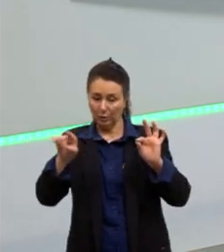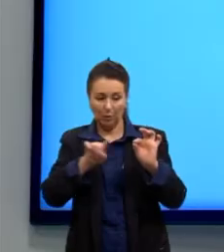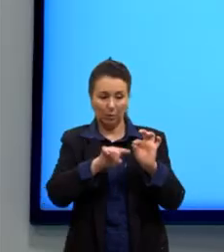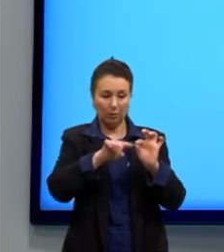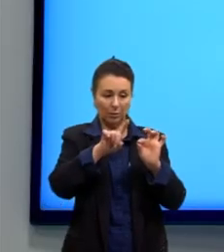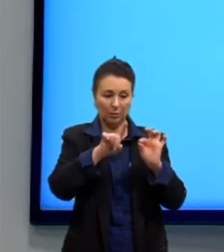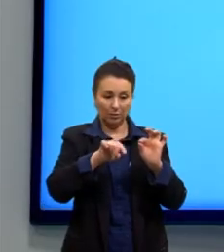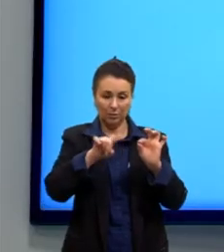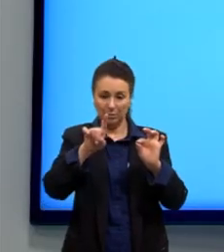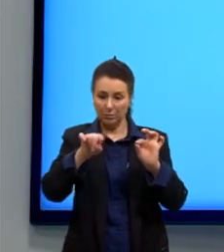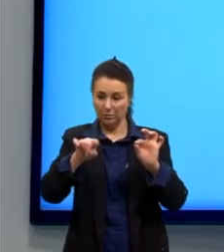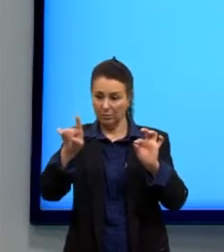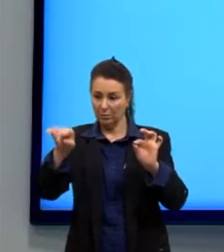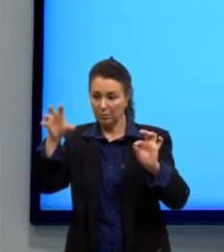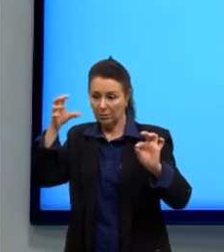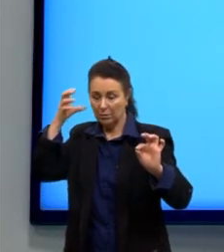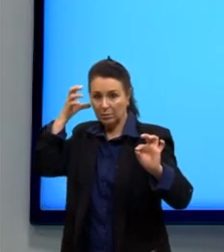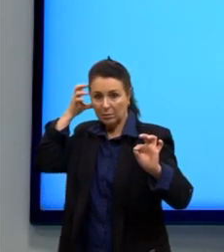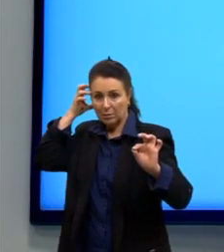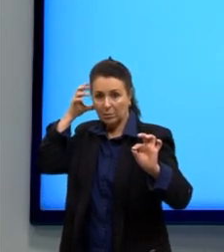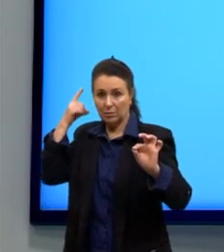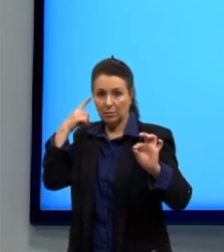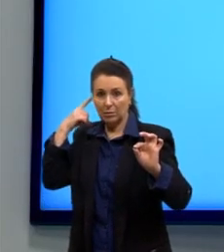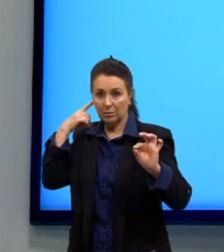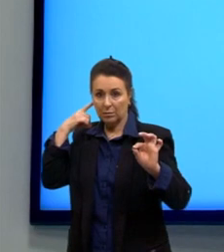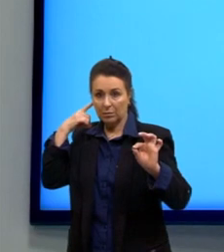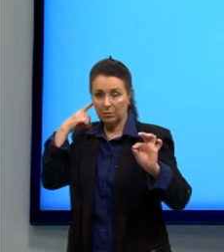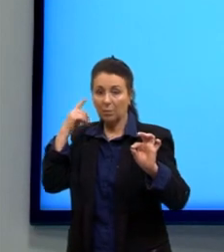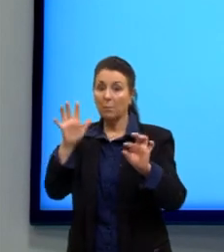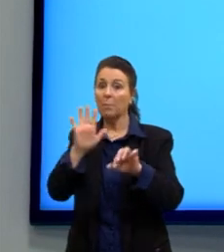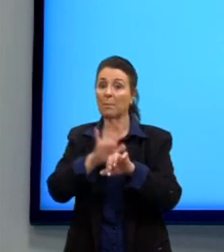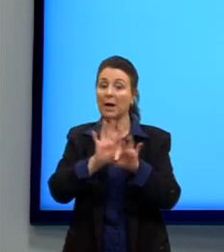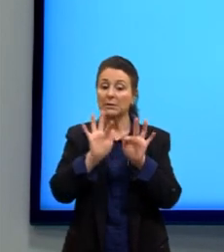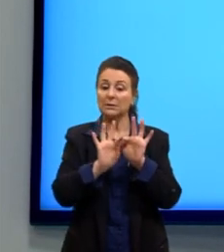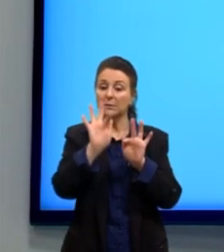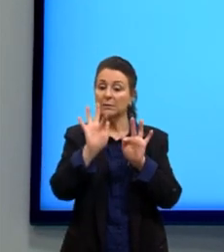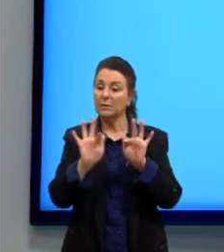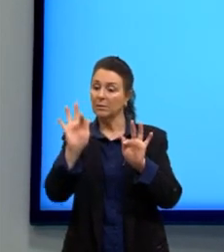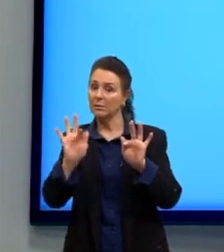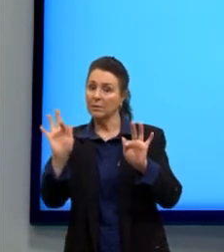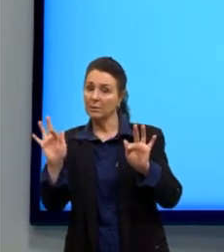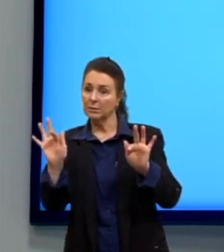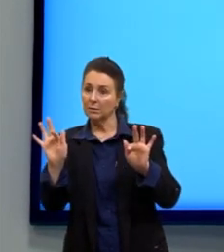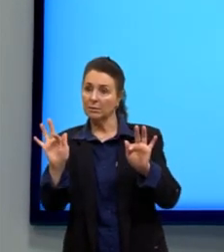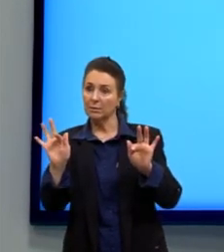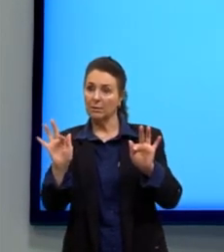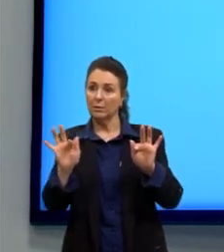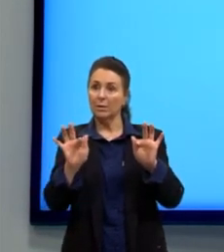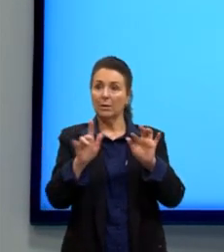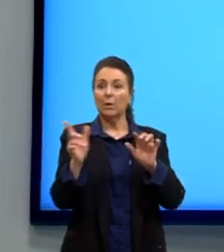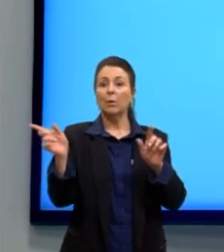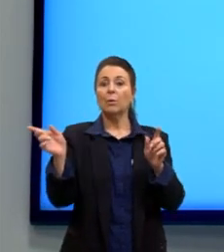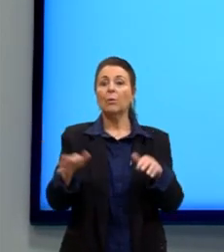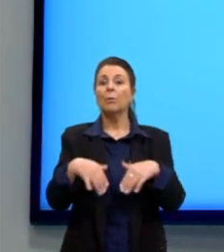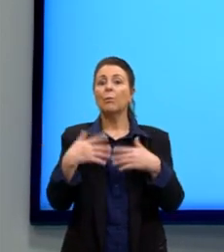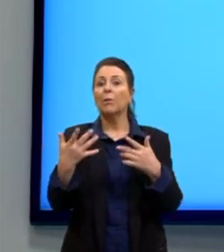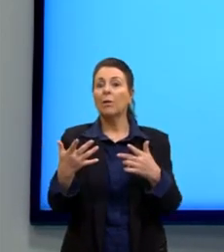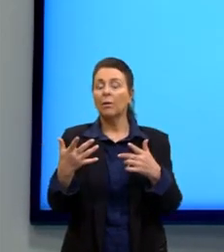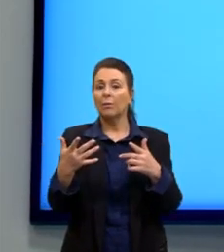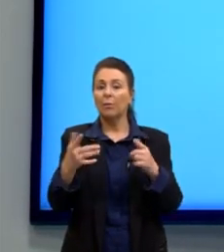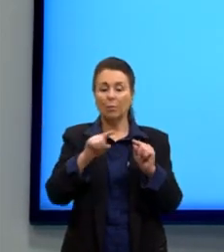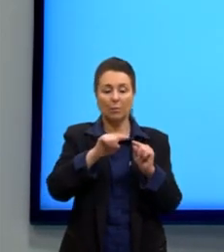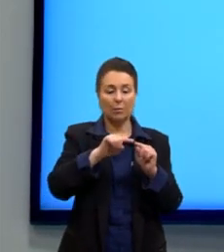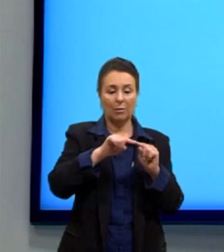atinge o ouvido, né, do ouvinte com maior frequência. Qual que tem o comprimento de onda menor? Ele já está